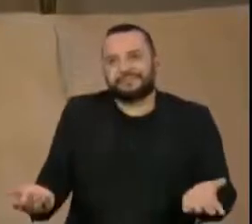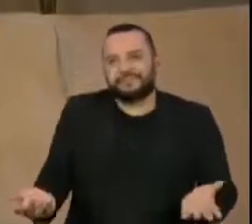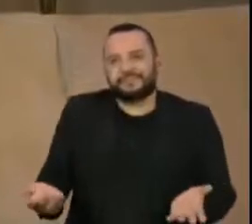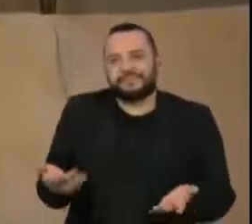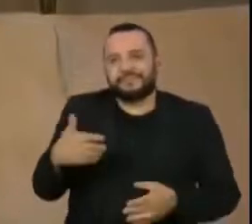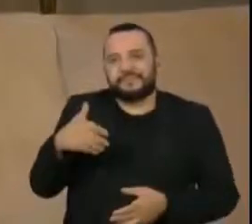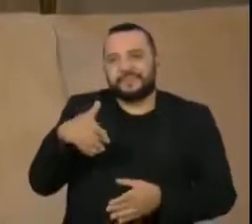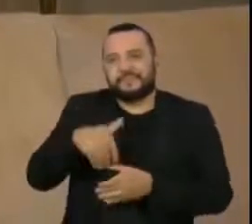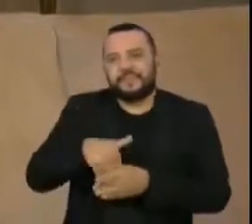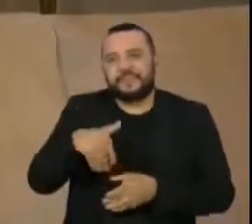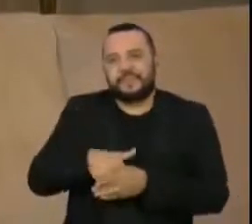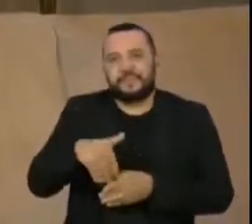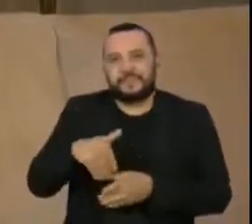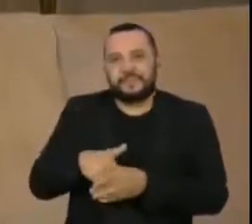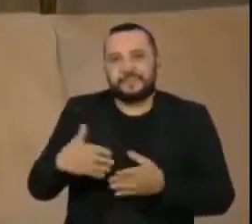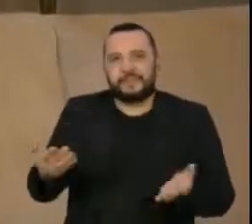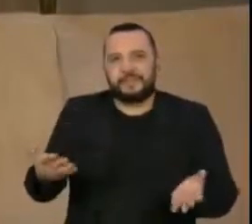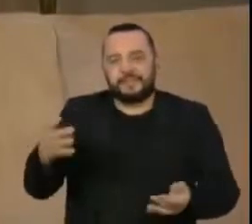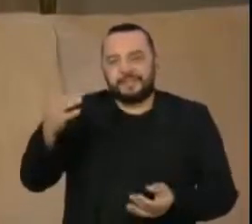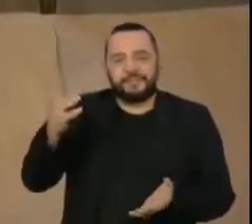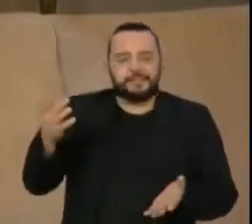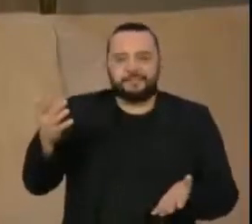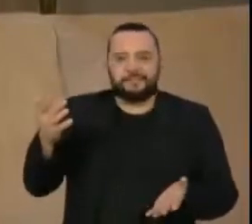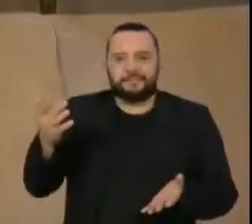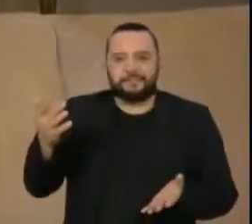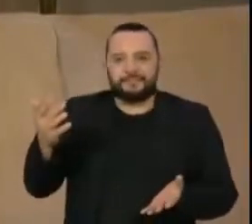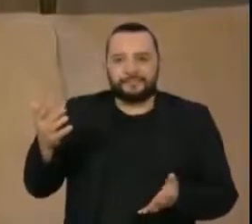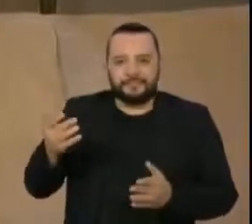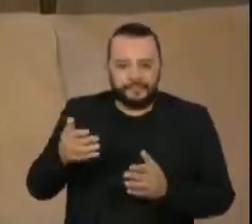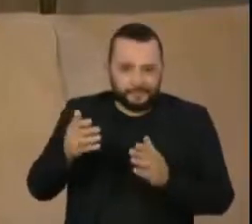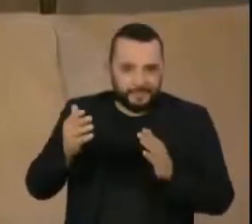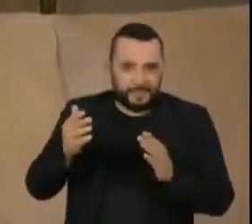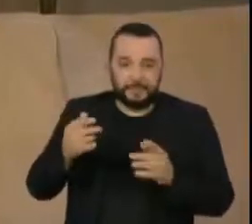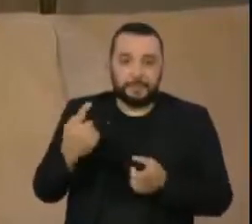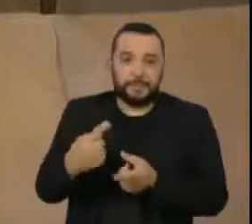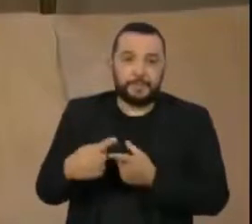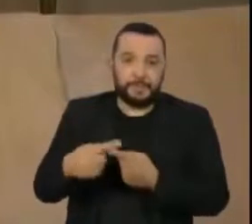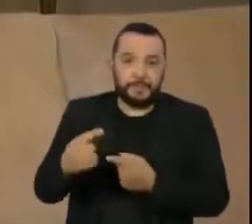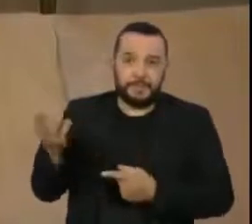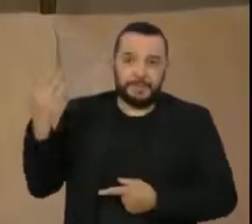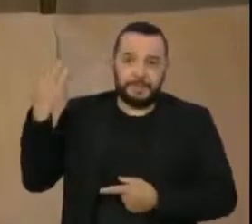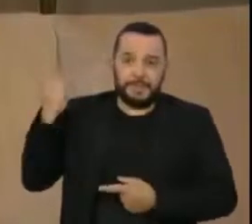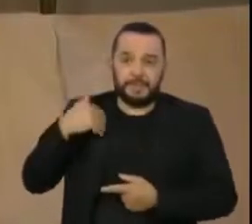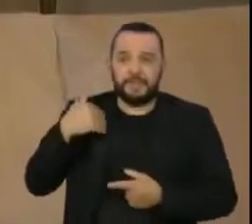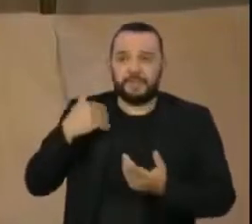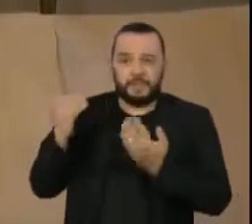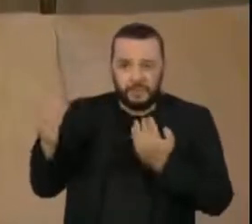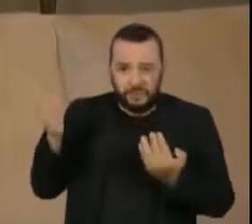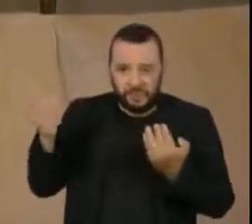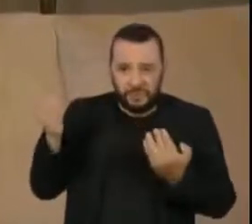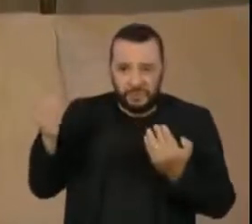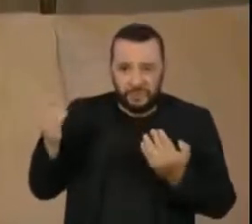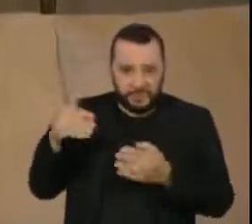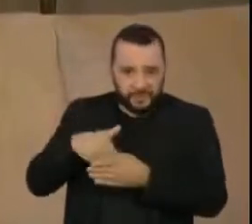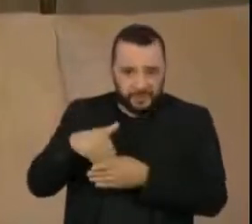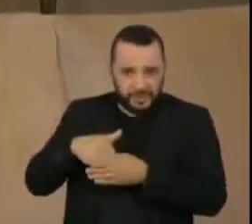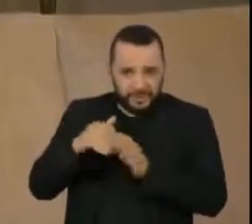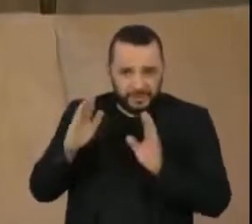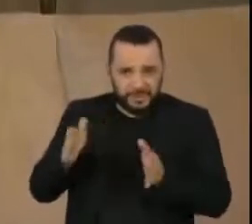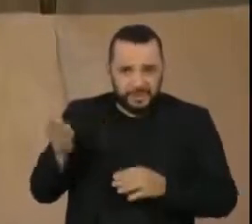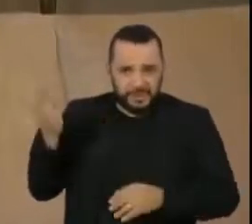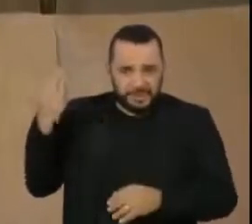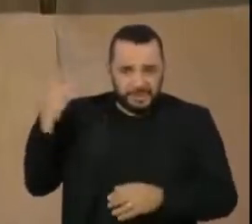alguma vez se desconfiou da autenticidade e da validade